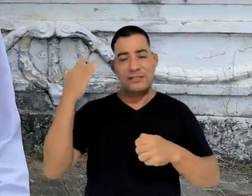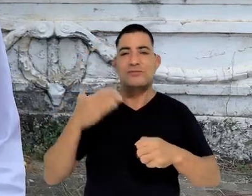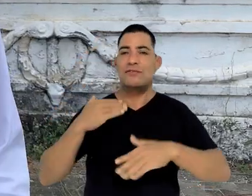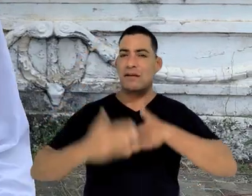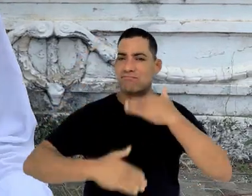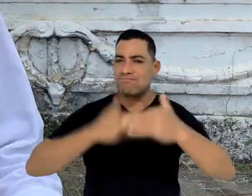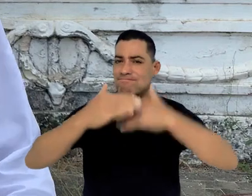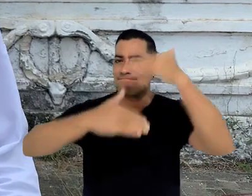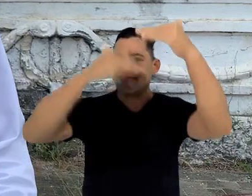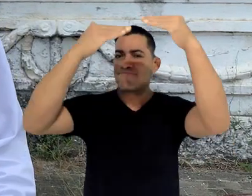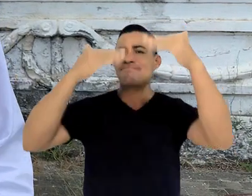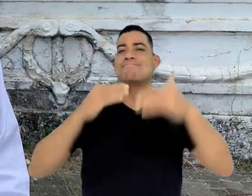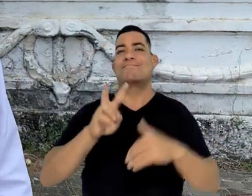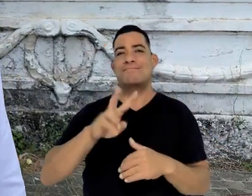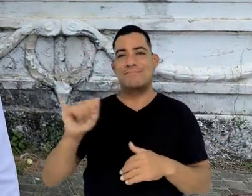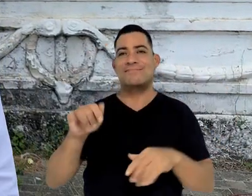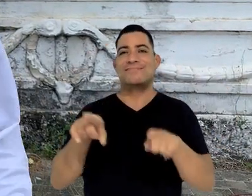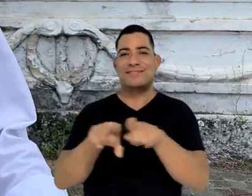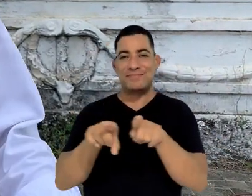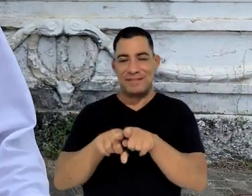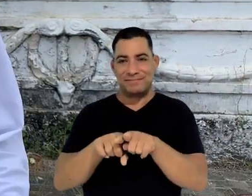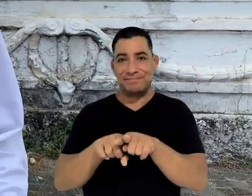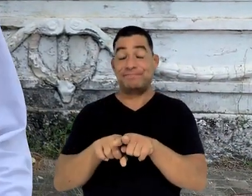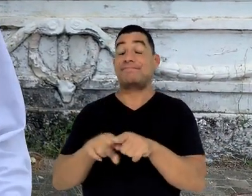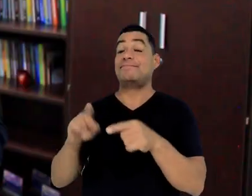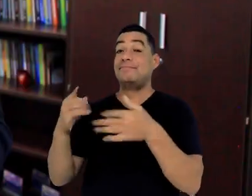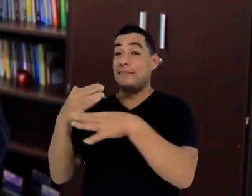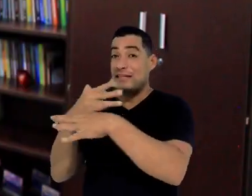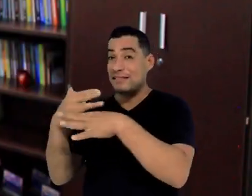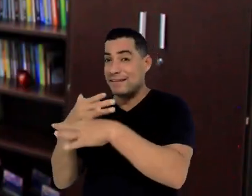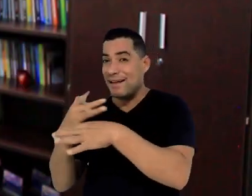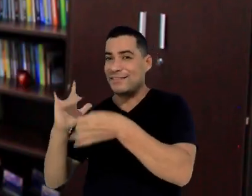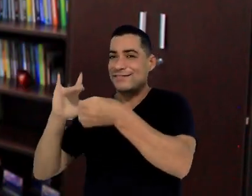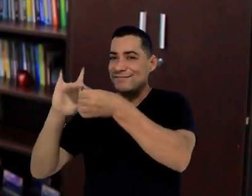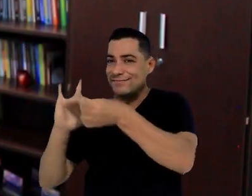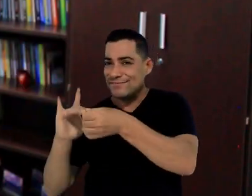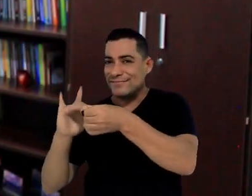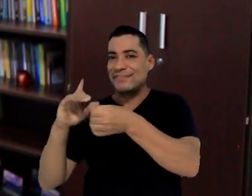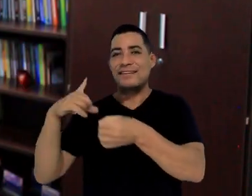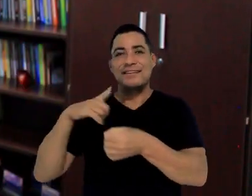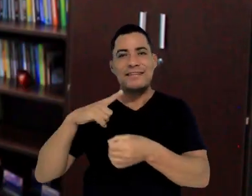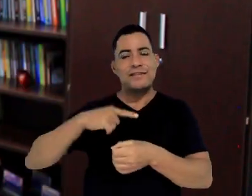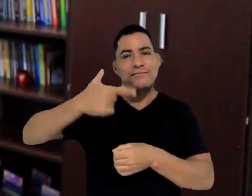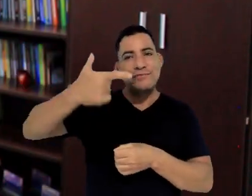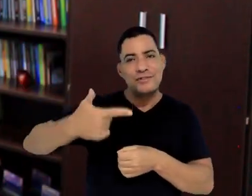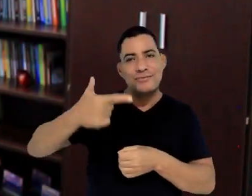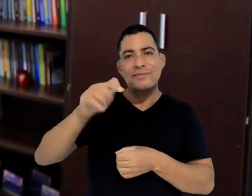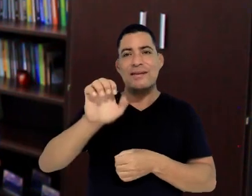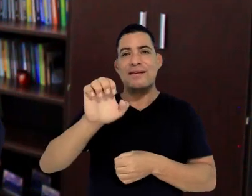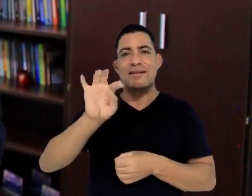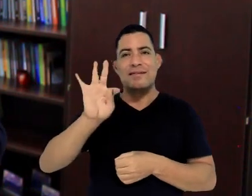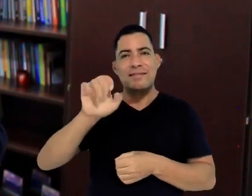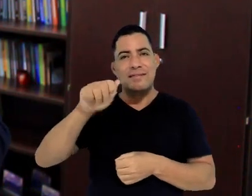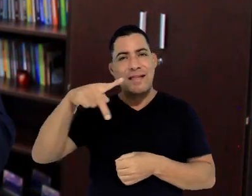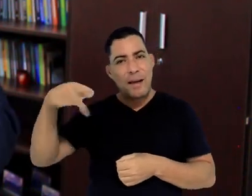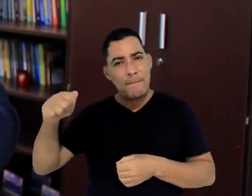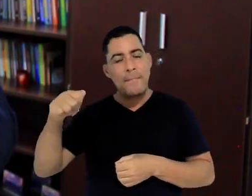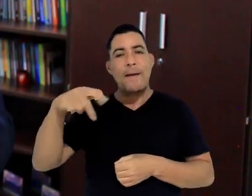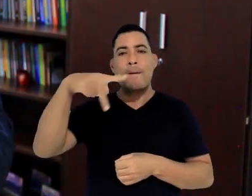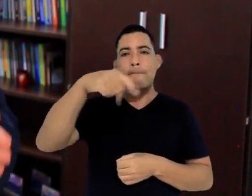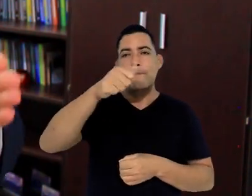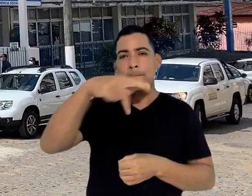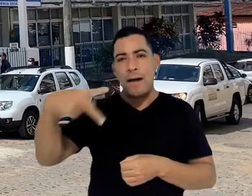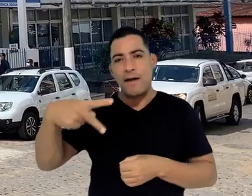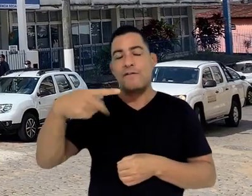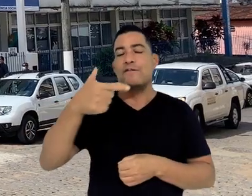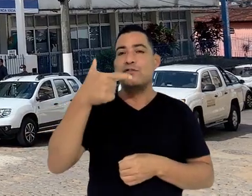também para o desenvolvimento do município de Santo Amaro e de toda a região. Em São Félix, autorizamos as obras da segunda etapa da